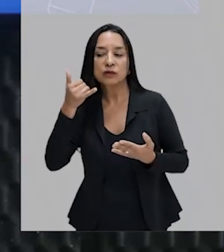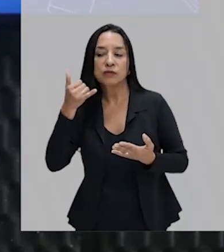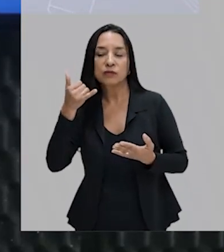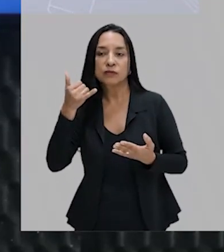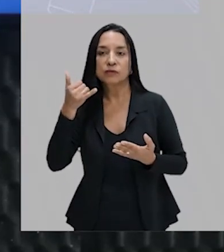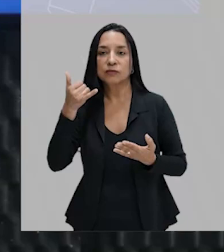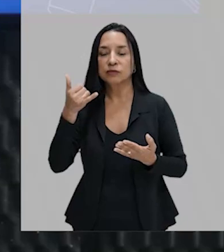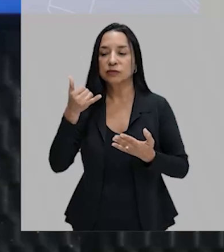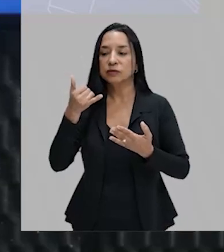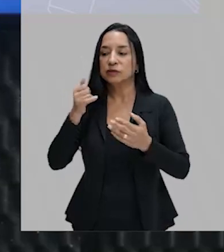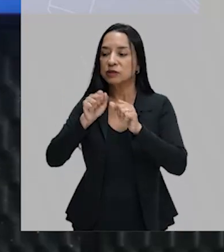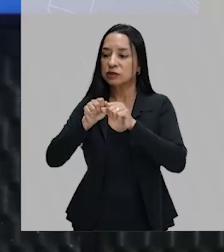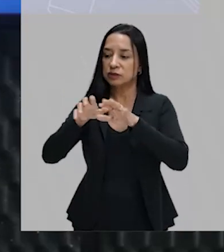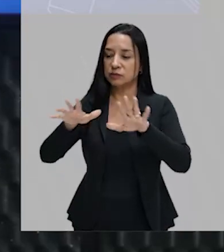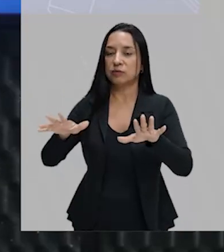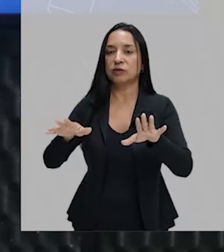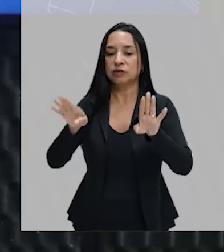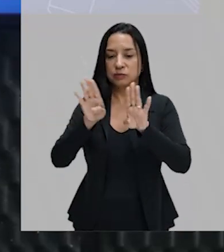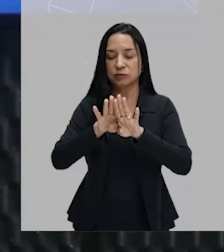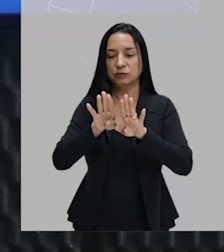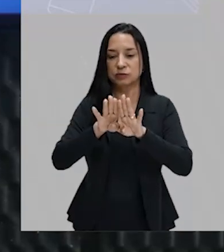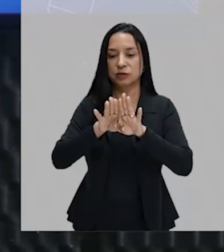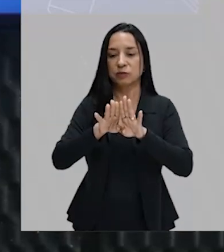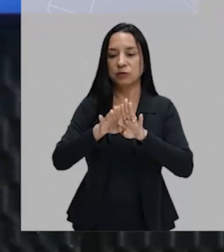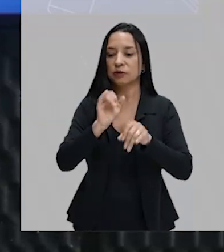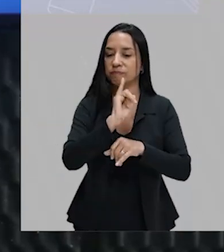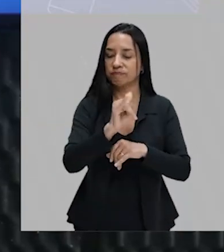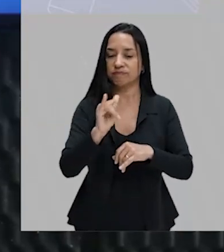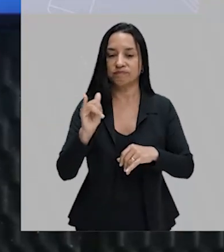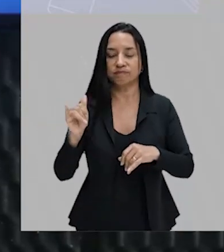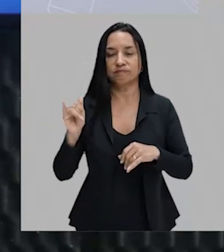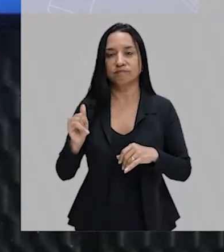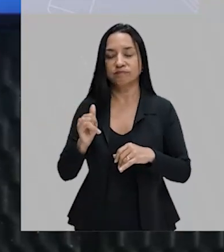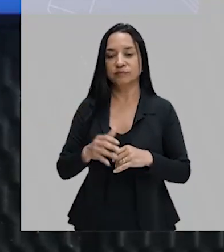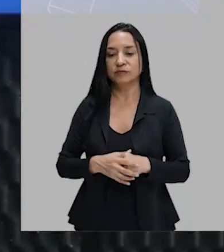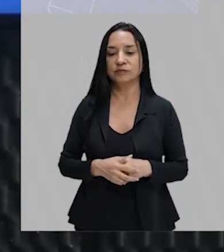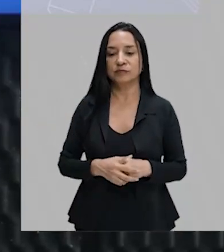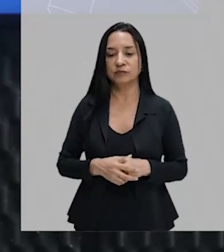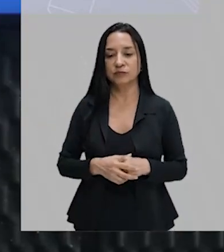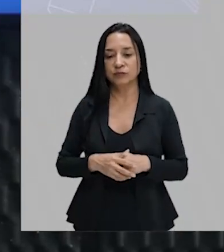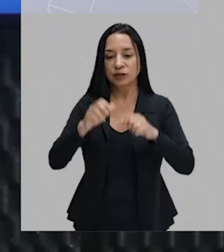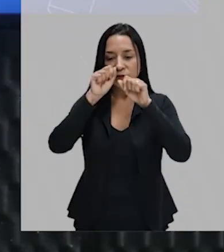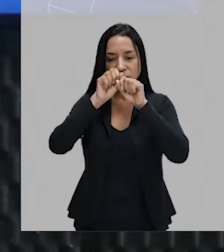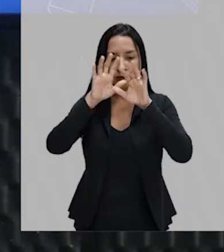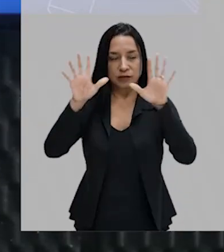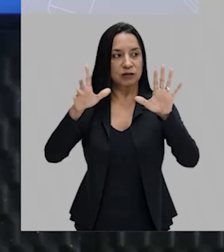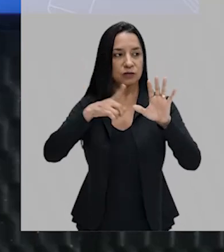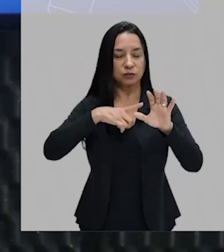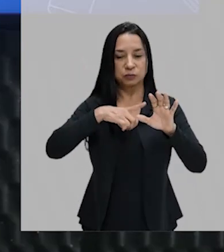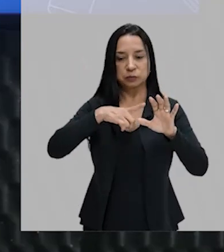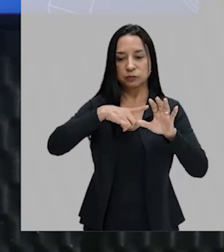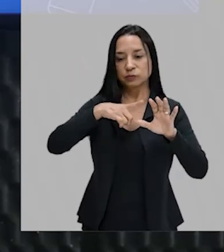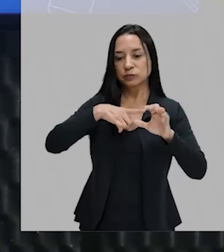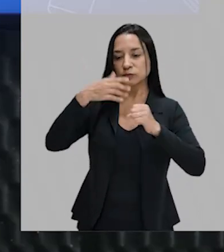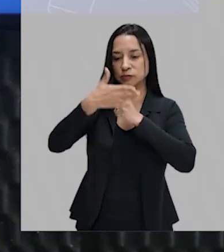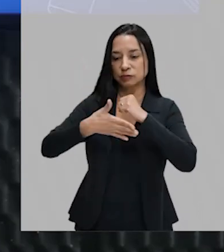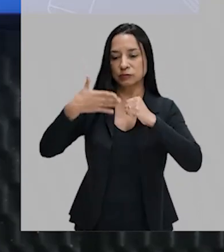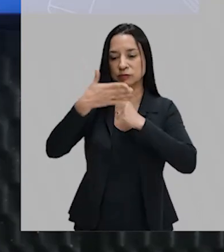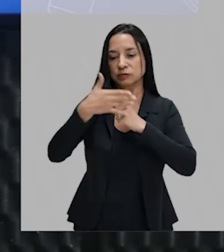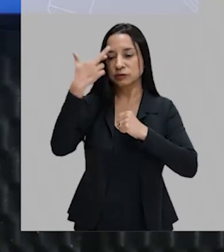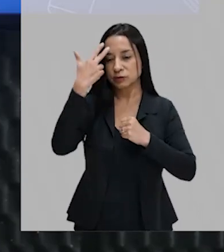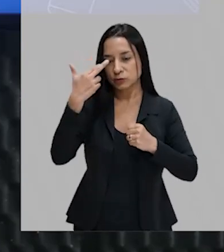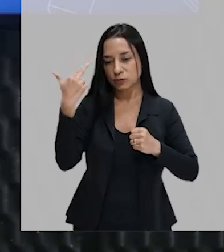fio se dissemina, assim também as lindas. Então, óbvio que tem uma base histórica